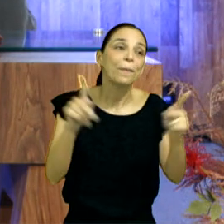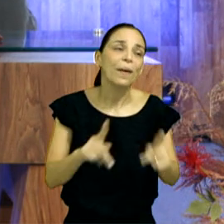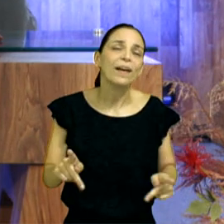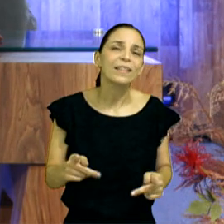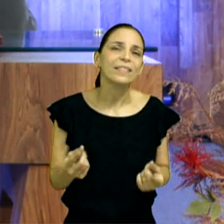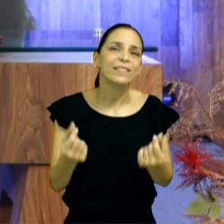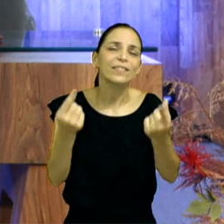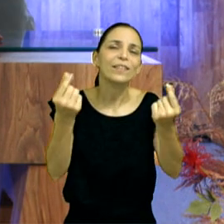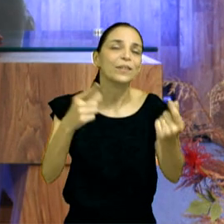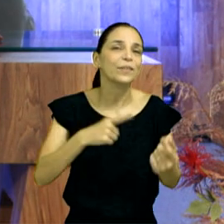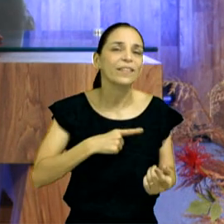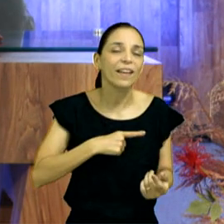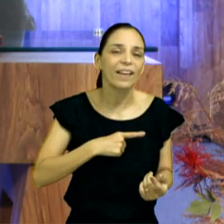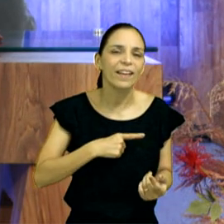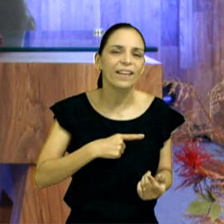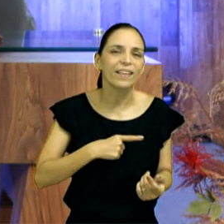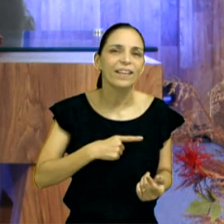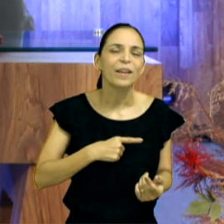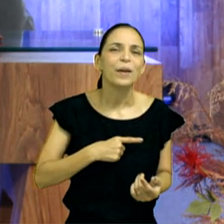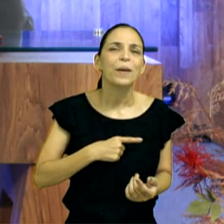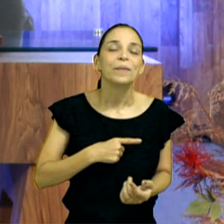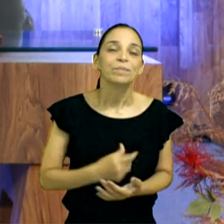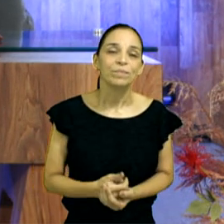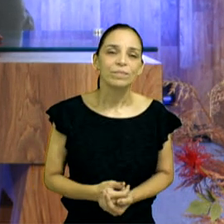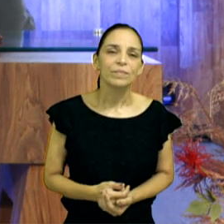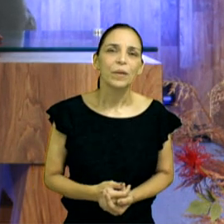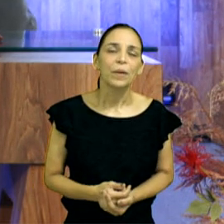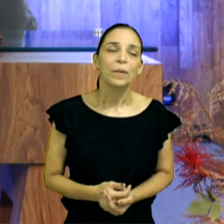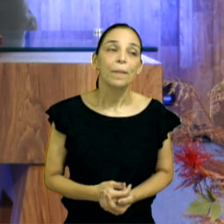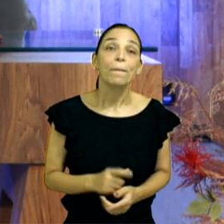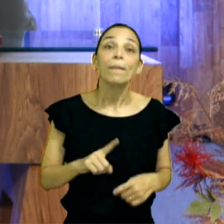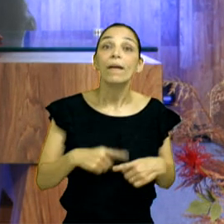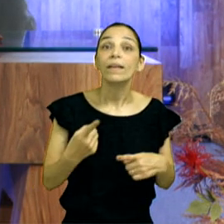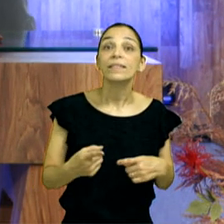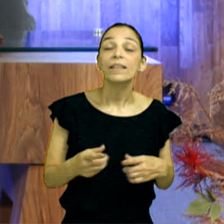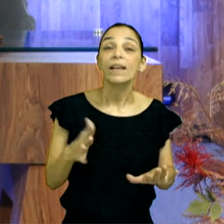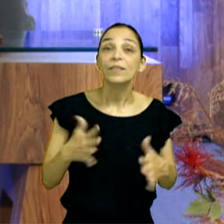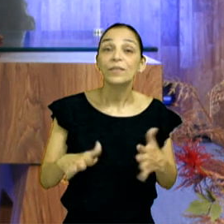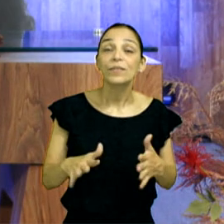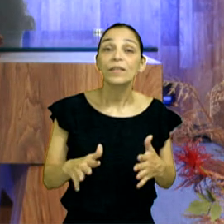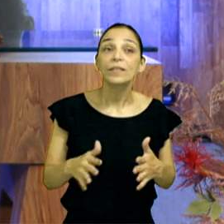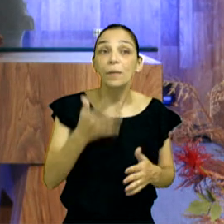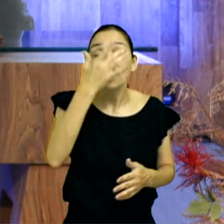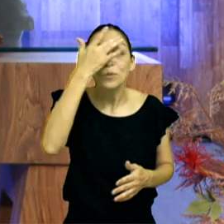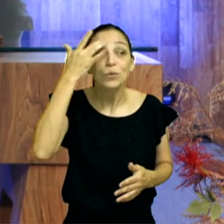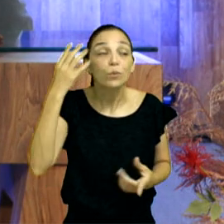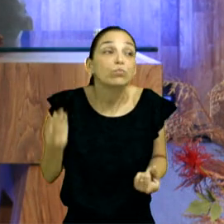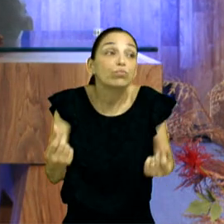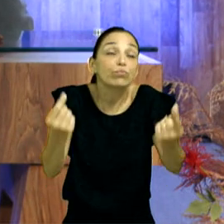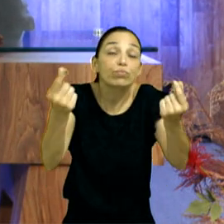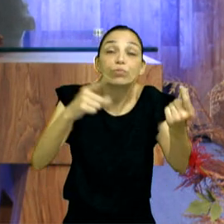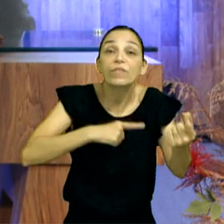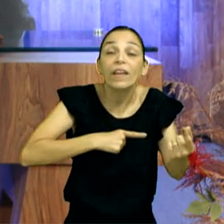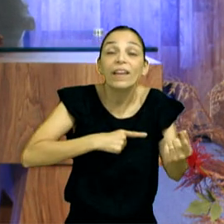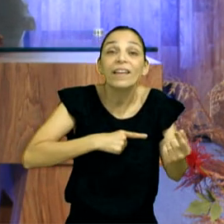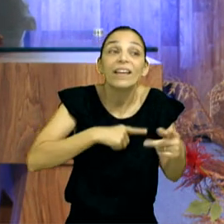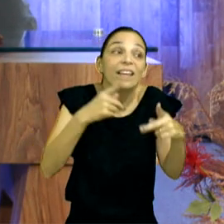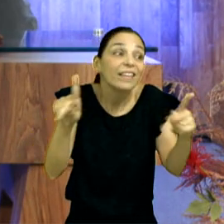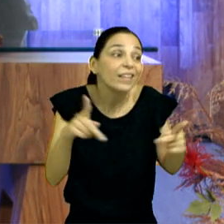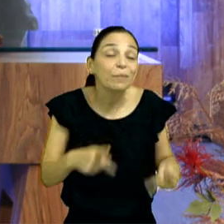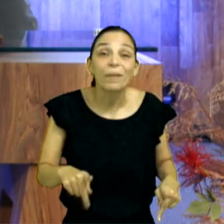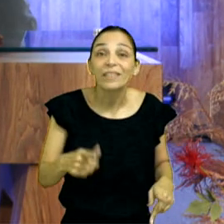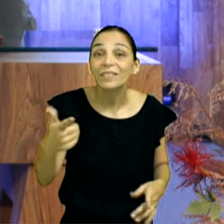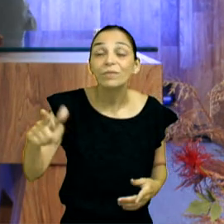nem parece, que onde tem muito dinheiro, tem gente com medo. Eu ouvi outro dia, demos um seminário aqui sobre rede